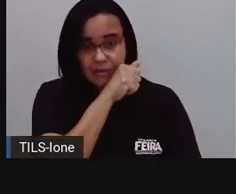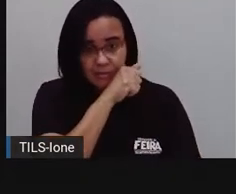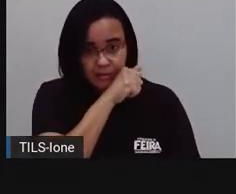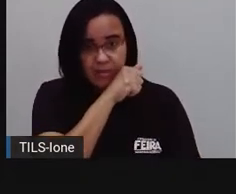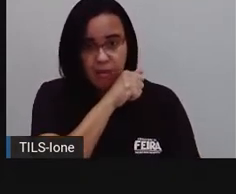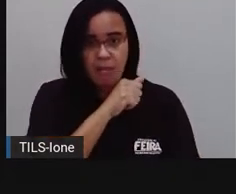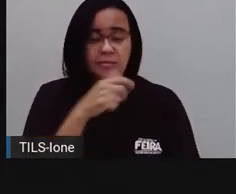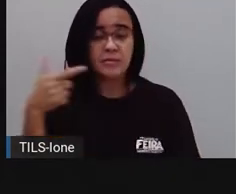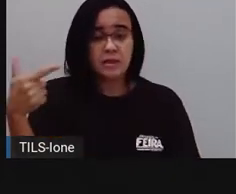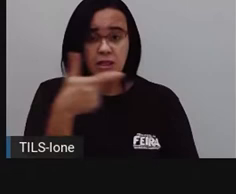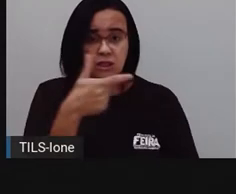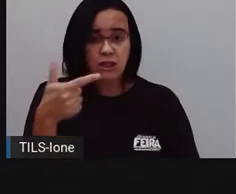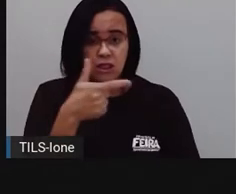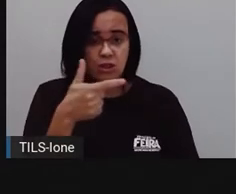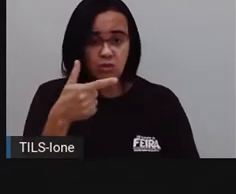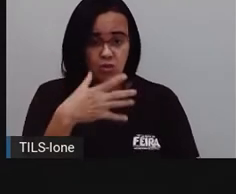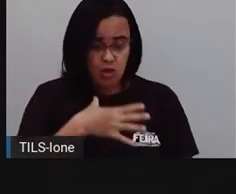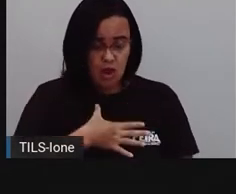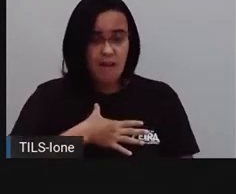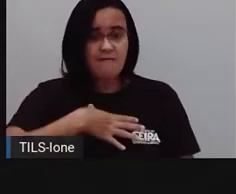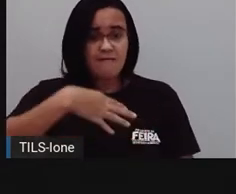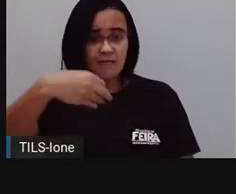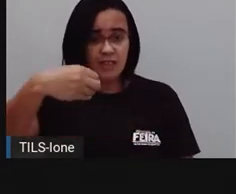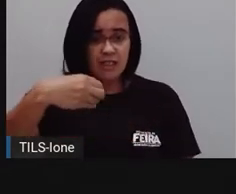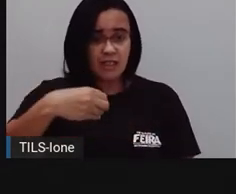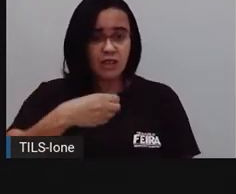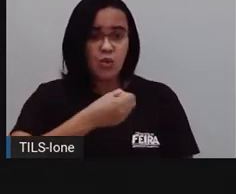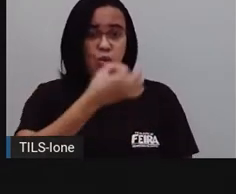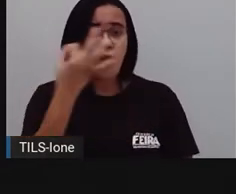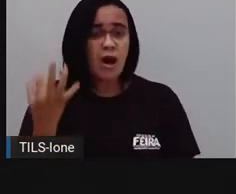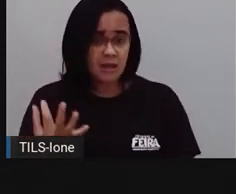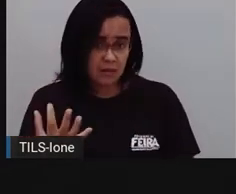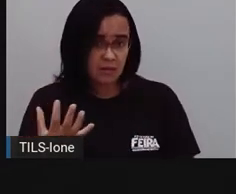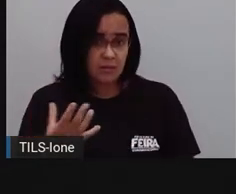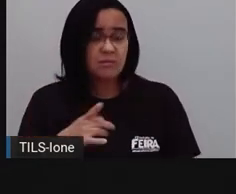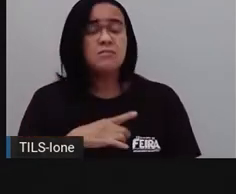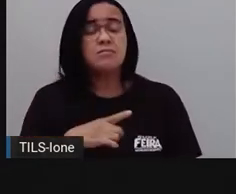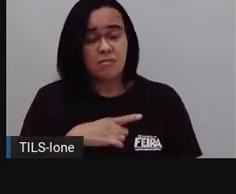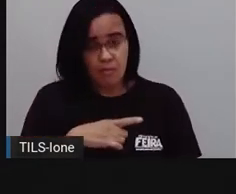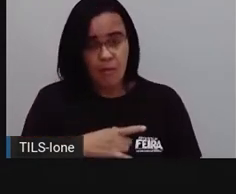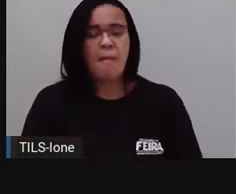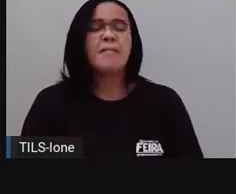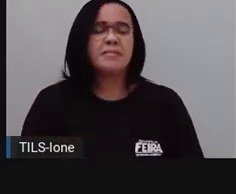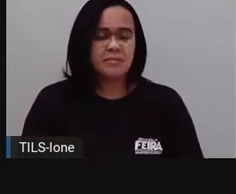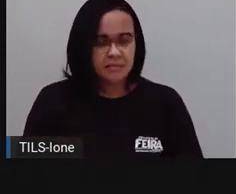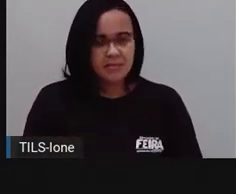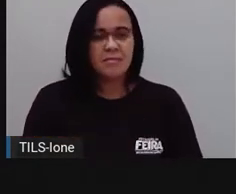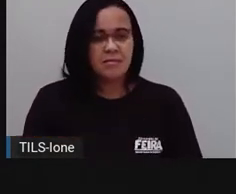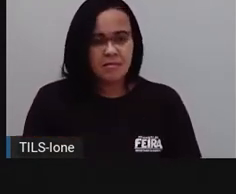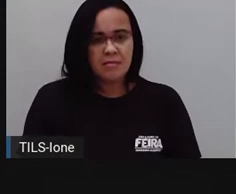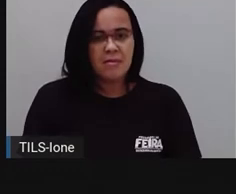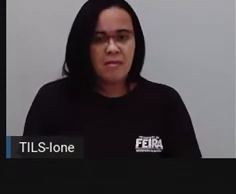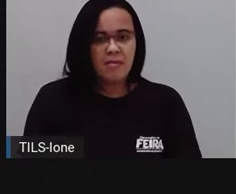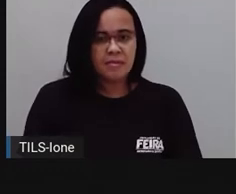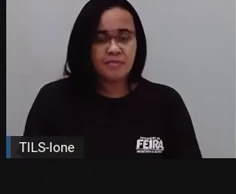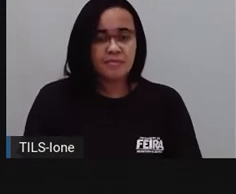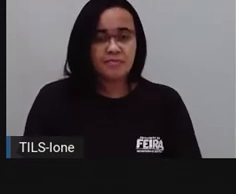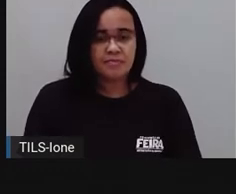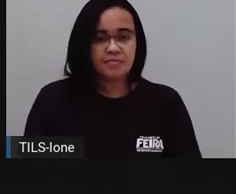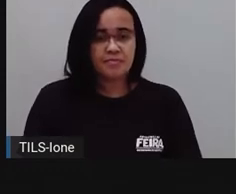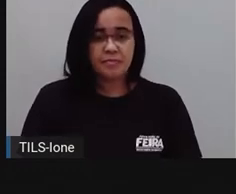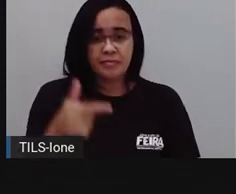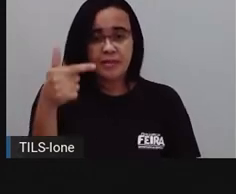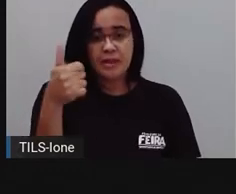E na segunda coluna, na segunda linha, a gente vai ver a quantidade de filhotes, tá bom? Na segunda coluna.